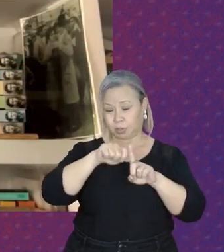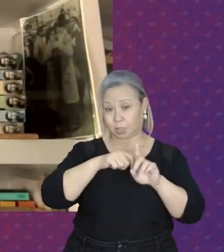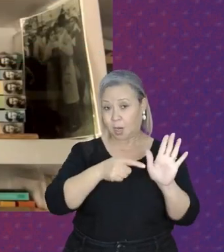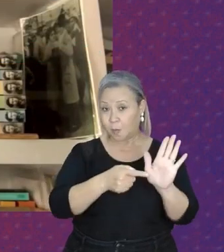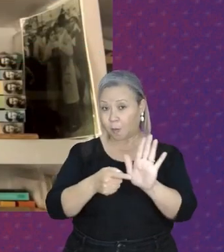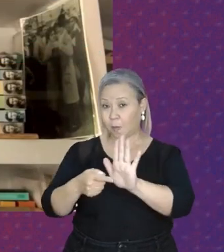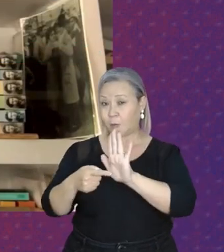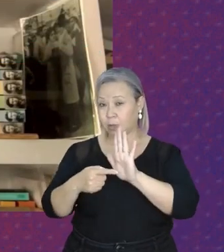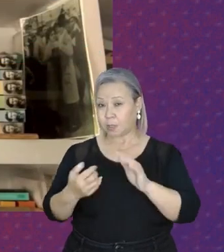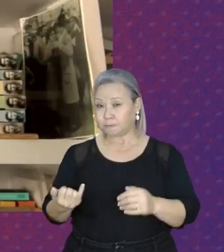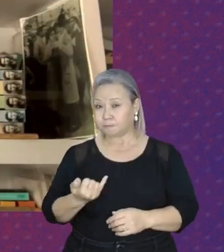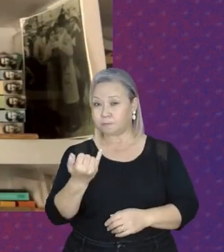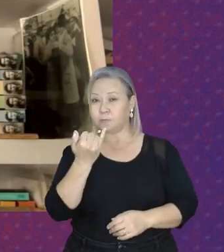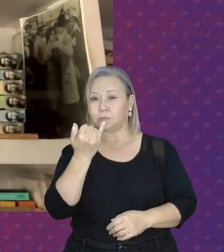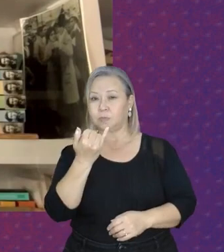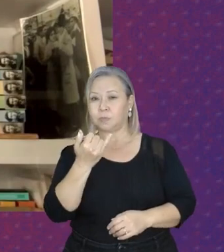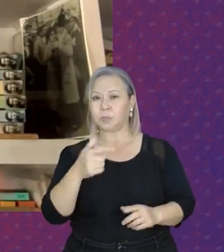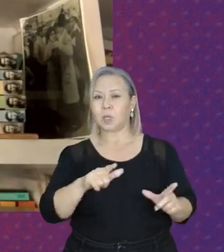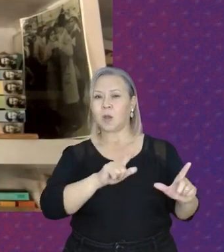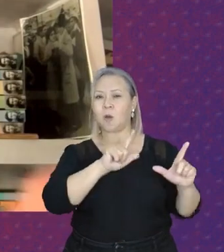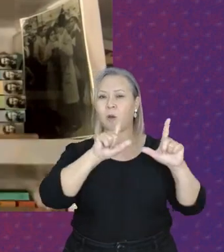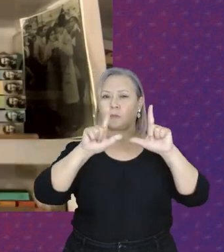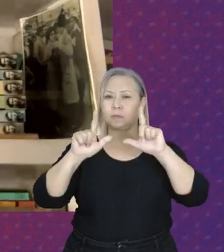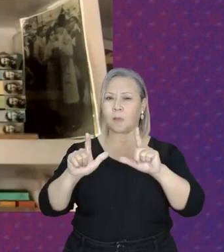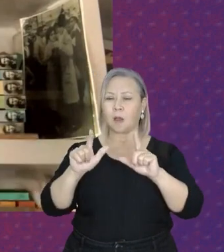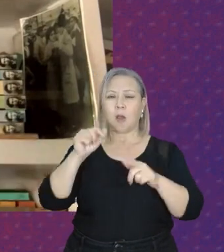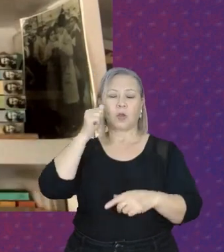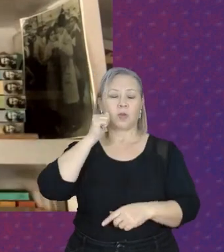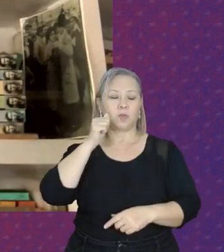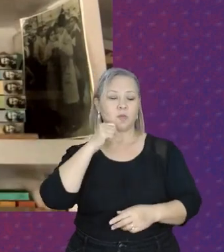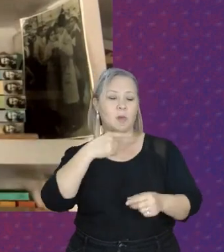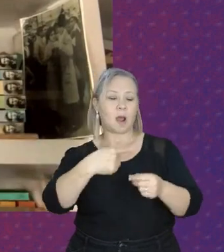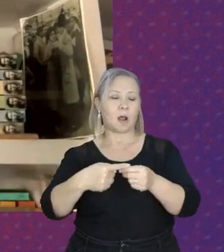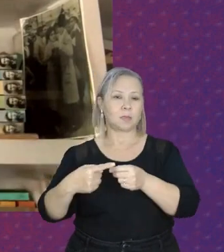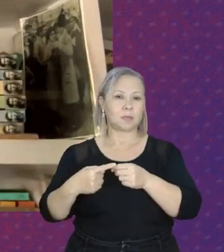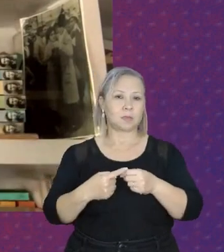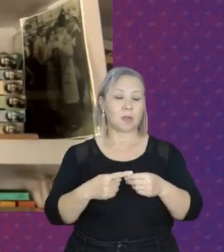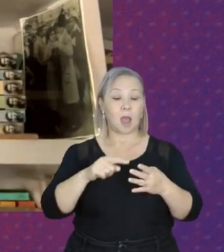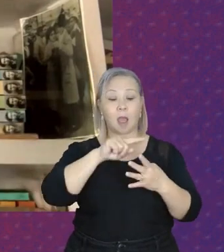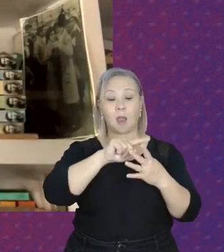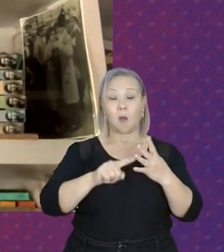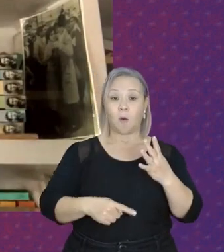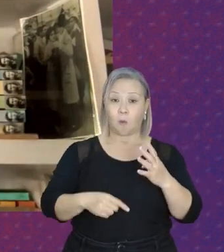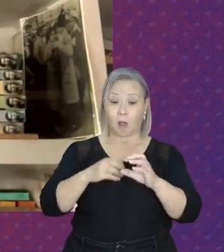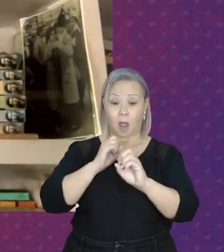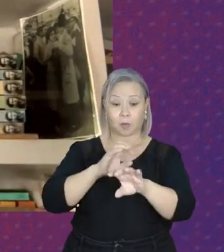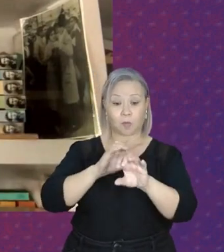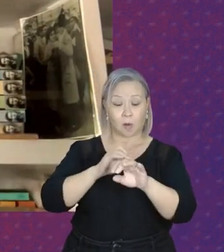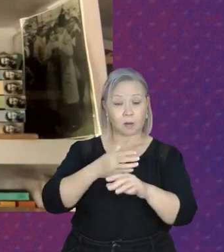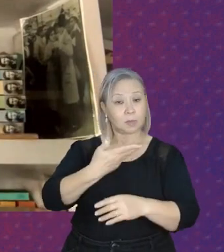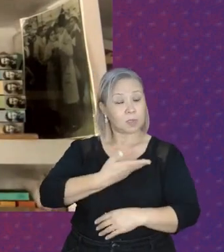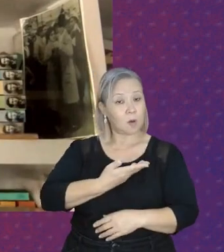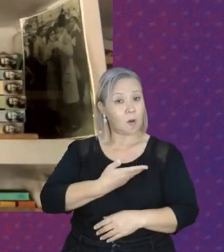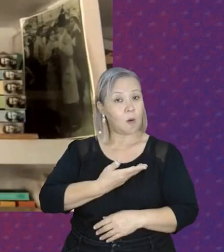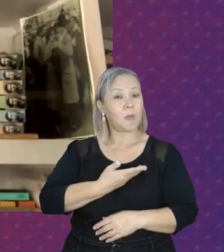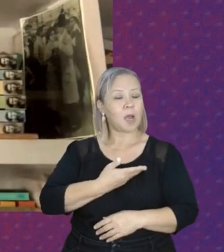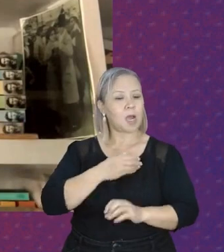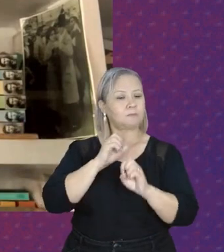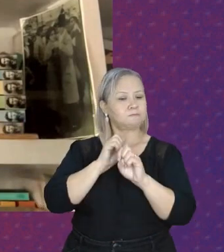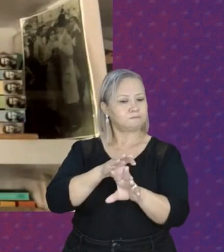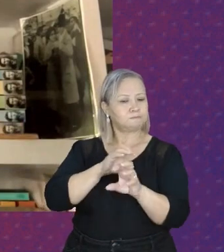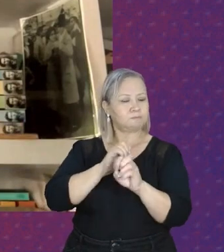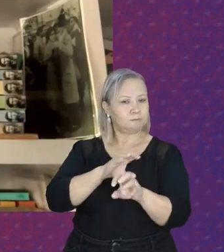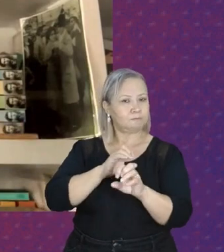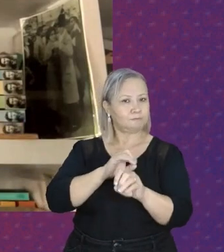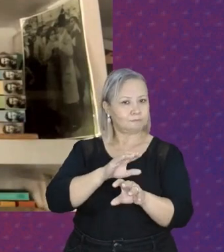importante, foi um bloco sobre mulheres e cidades com quatro aulas e as companheiras que deram as aulas,